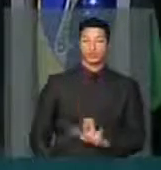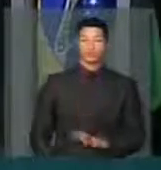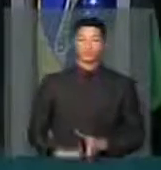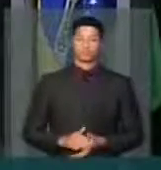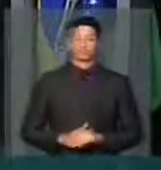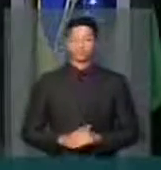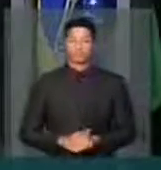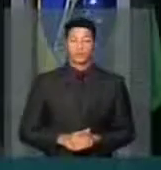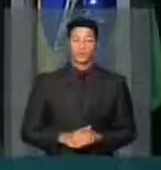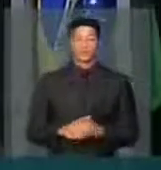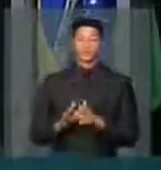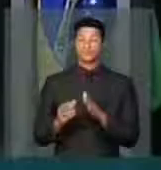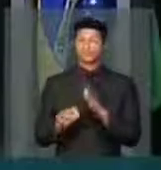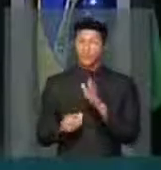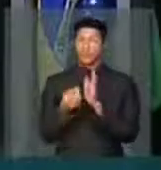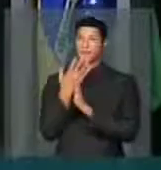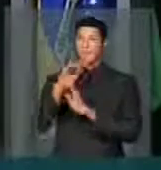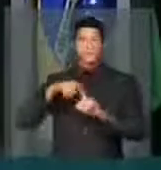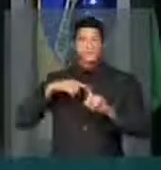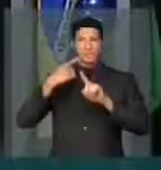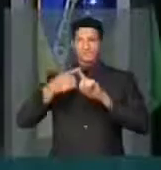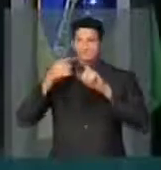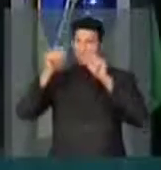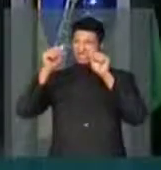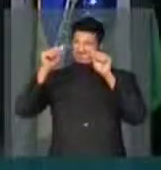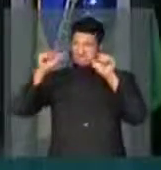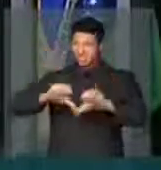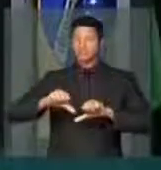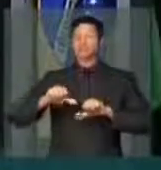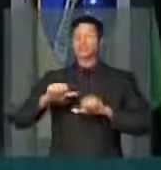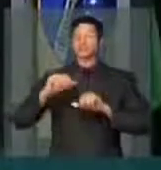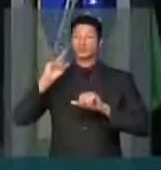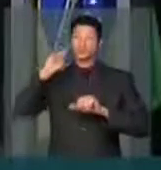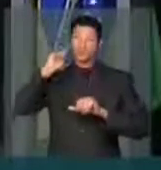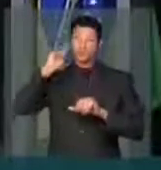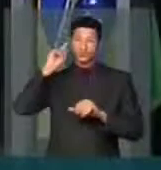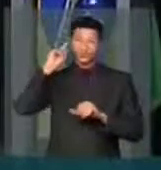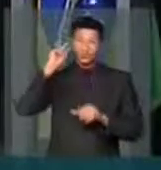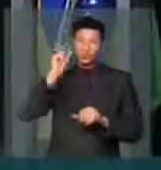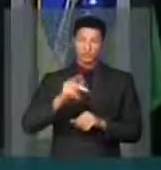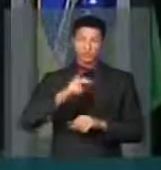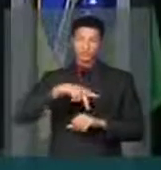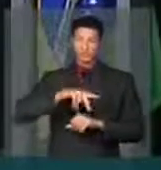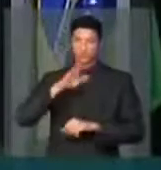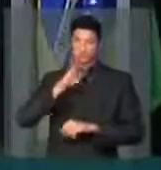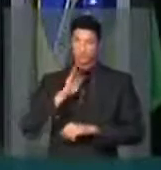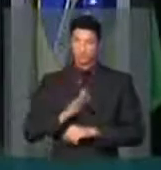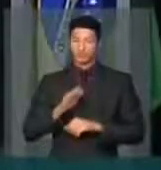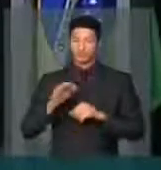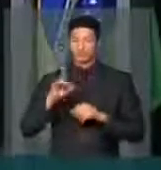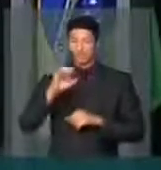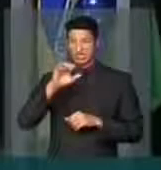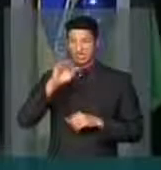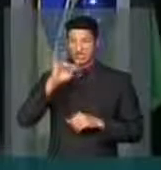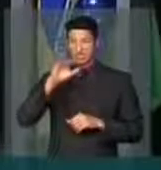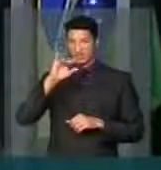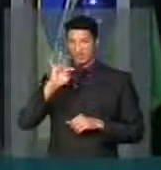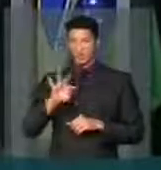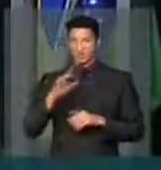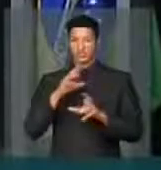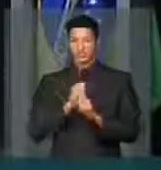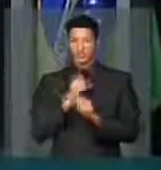Que produziu o maior déficit público da história desse país. Déficit nas contas